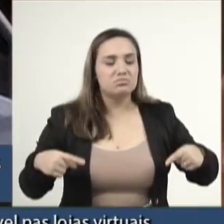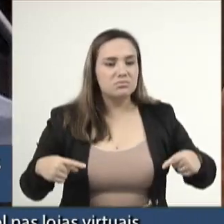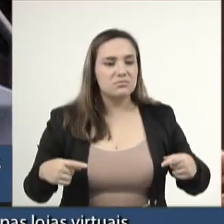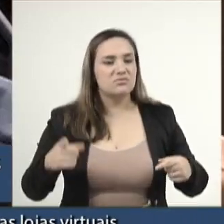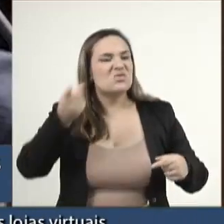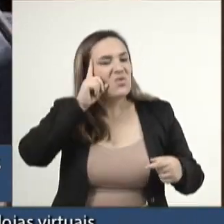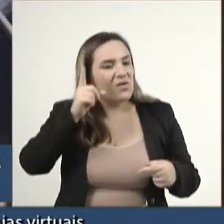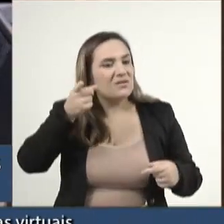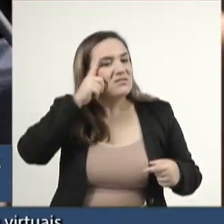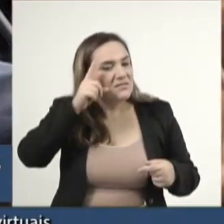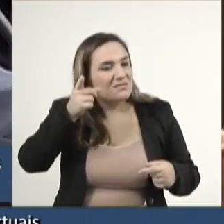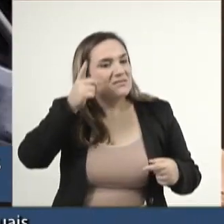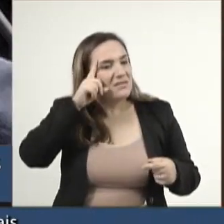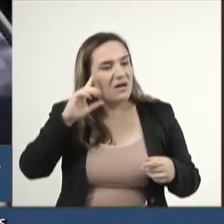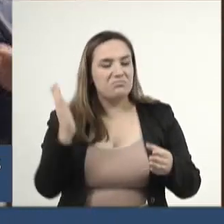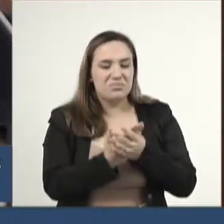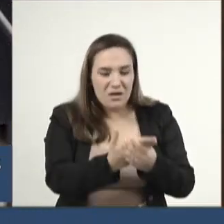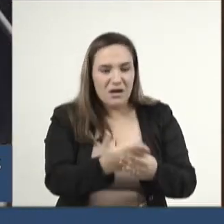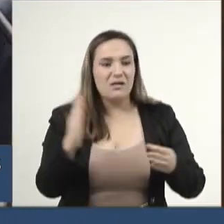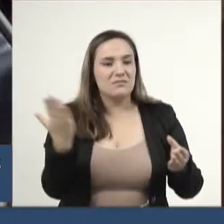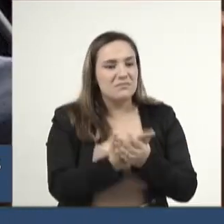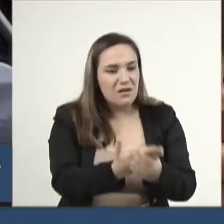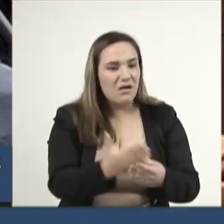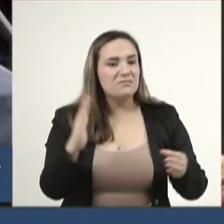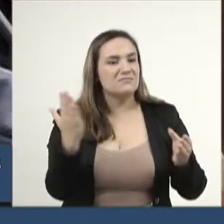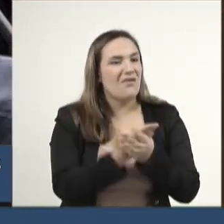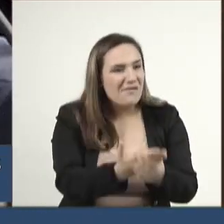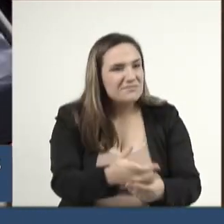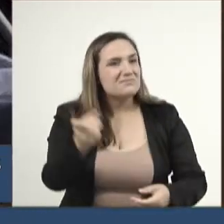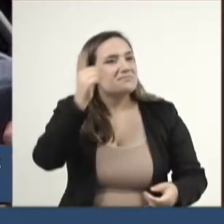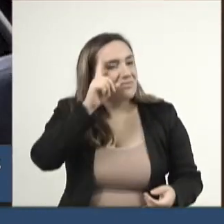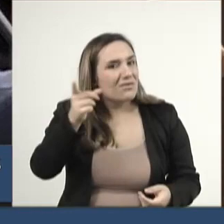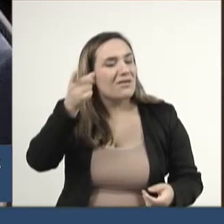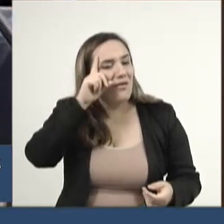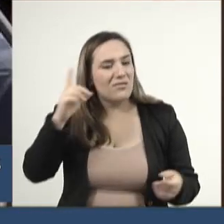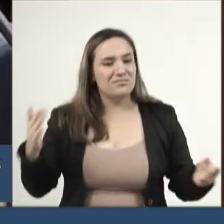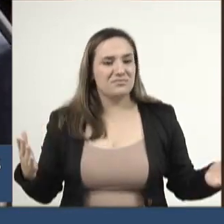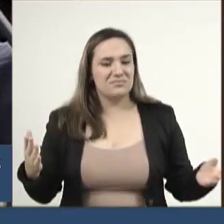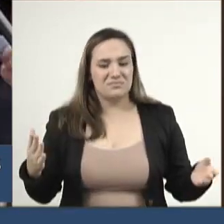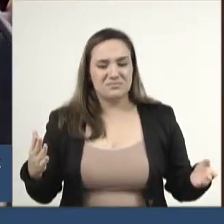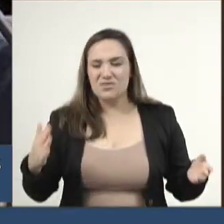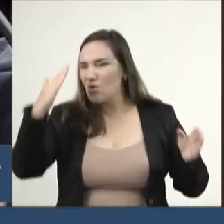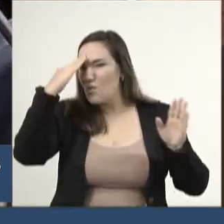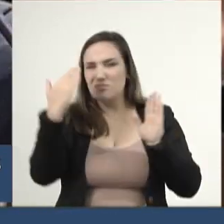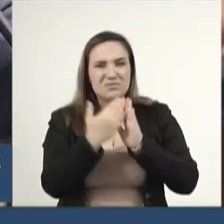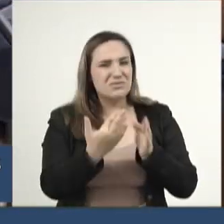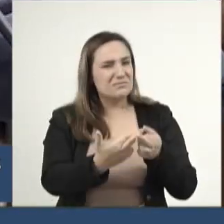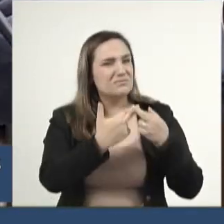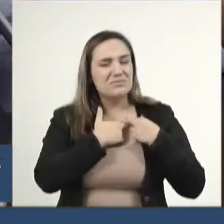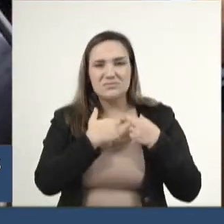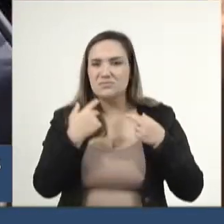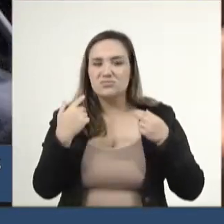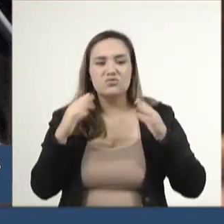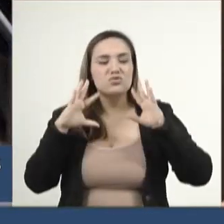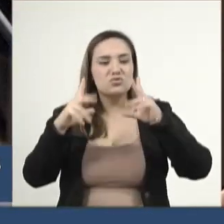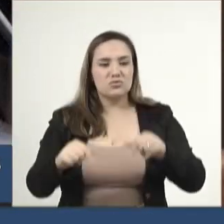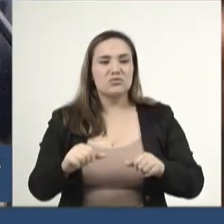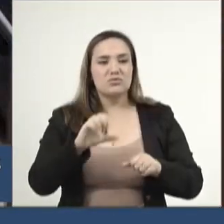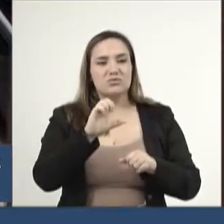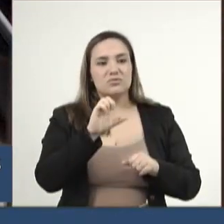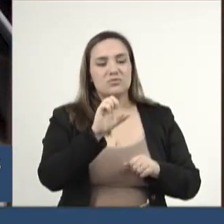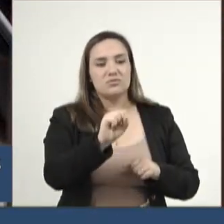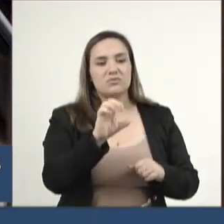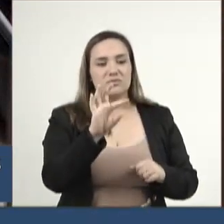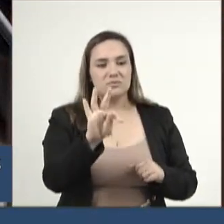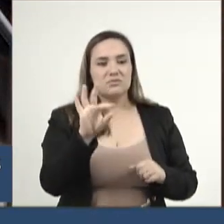É todo dia uma ação contra o presidente da república, todo dia. E ele cumpriu constitucionalmente todos os direitos que o Supremo tinha,